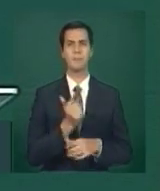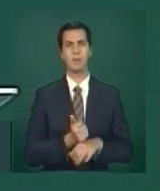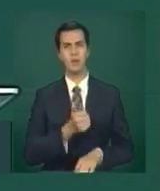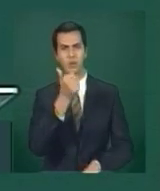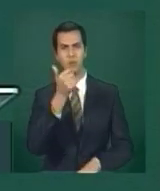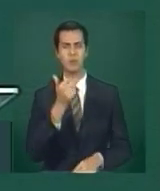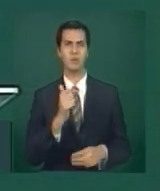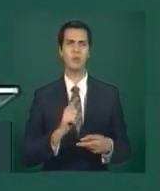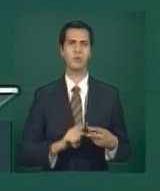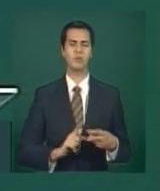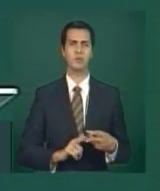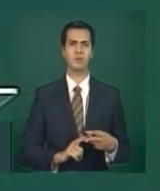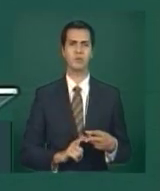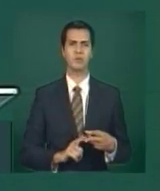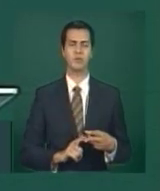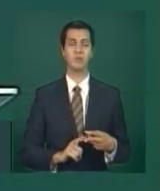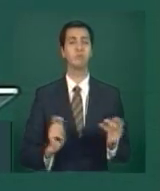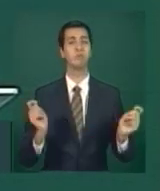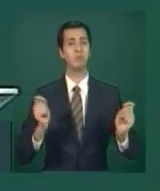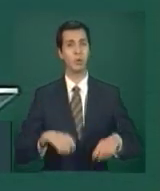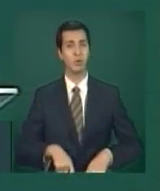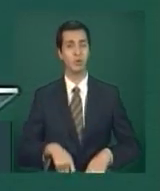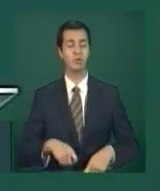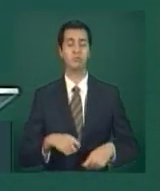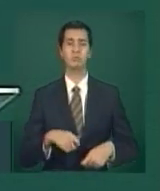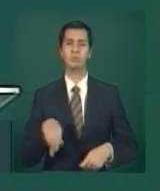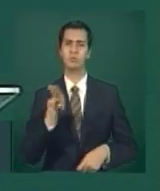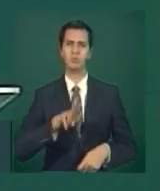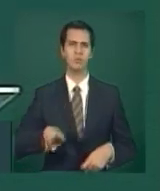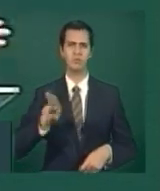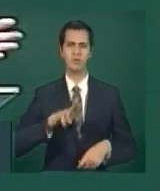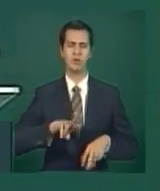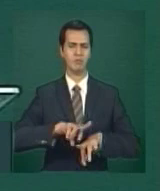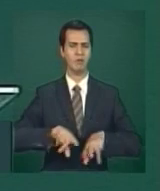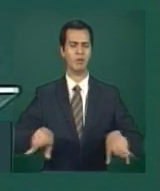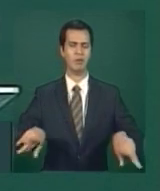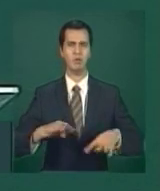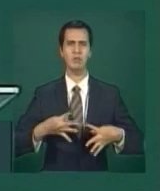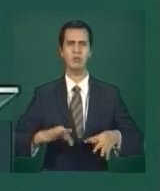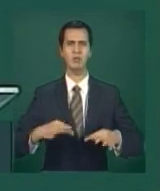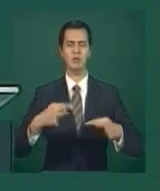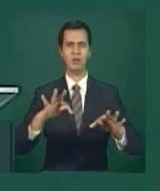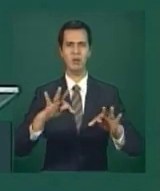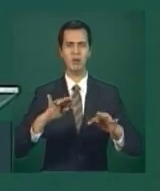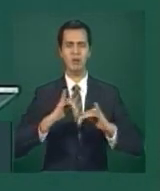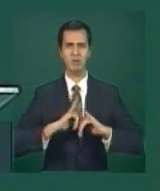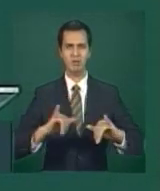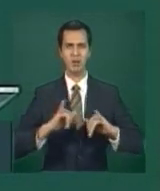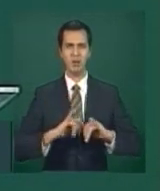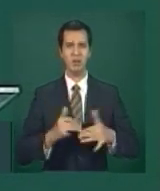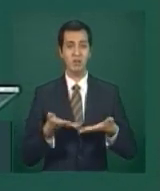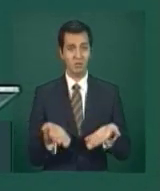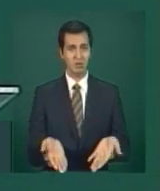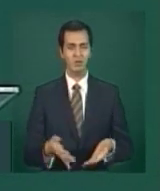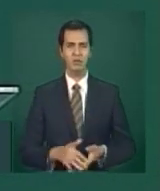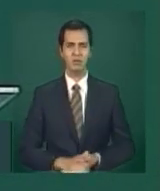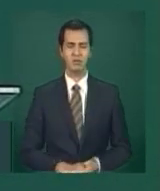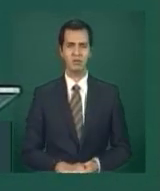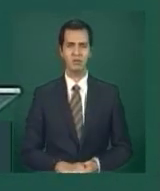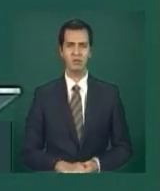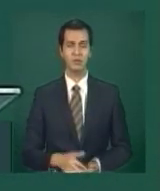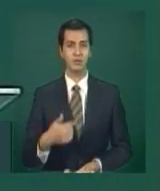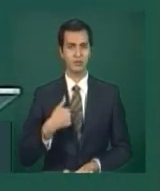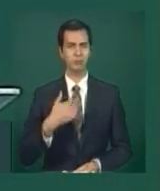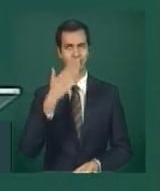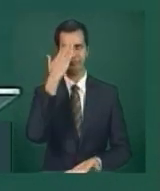possam usufruir de uma moderna tecnologia de informação como será essa rede. Eu